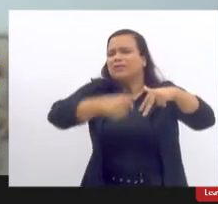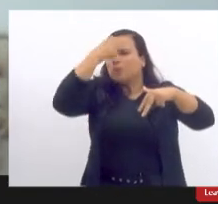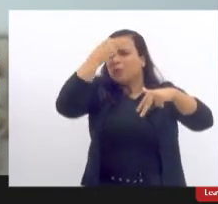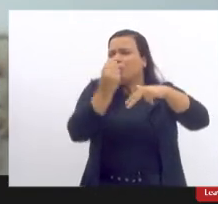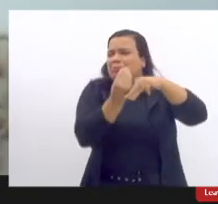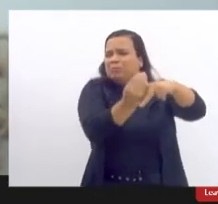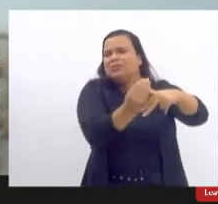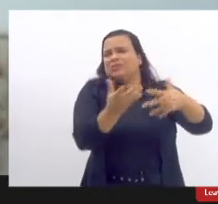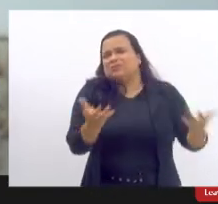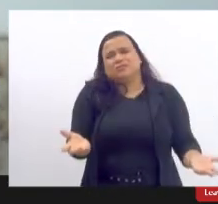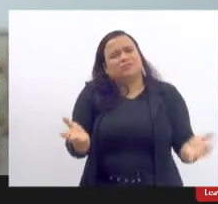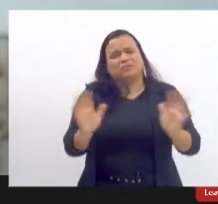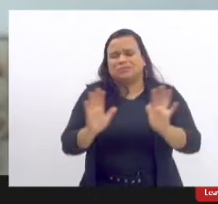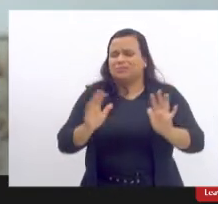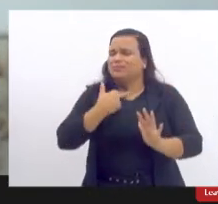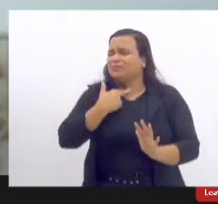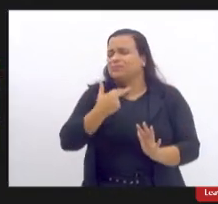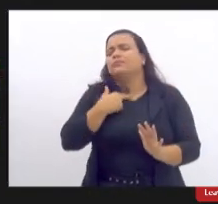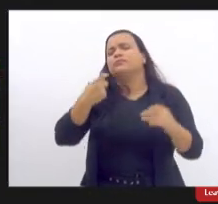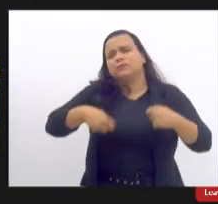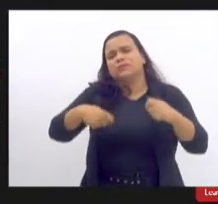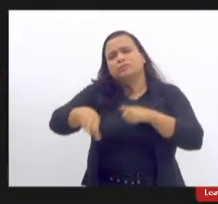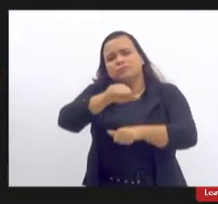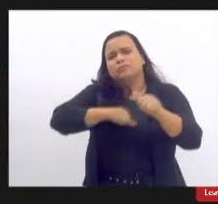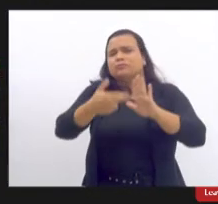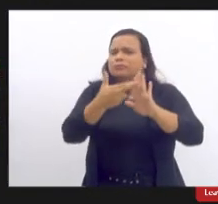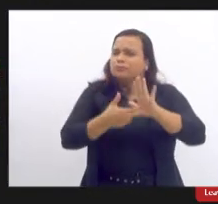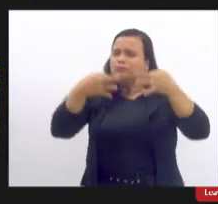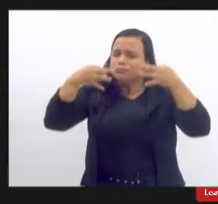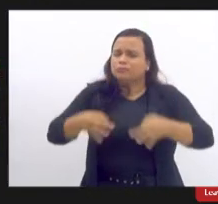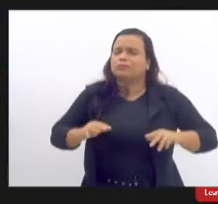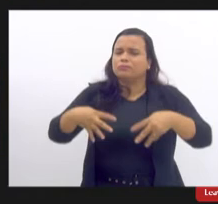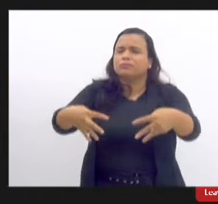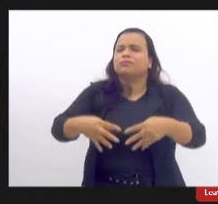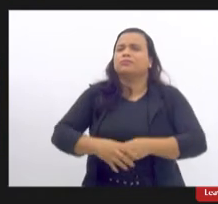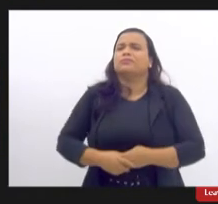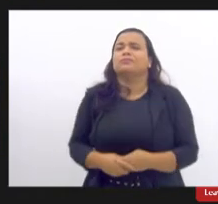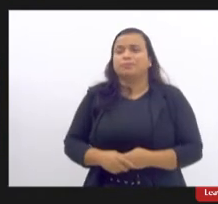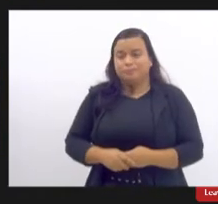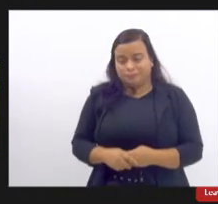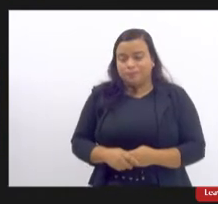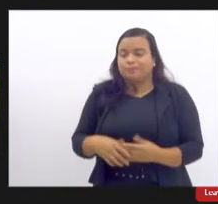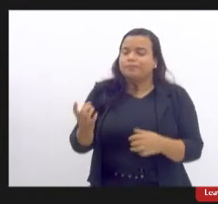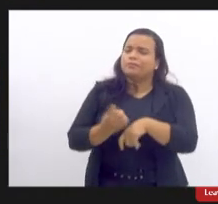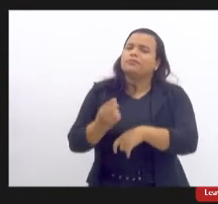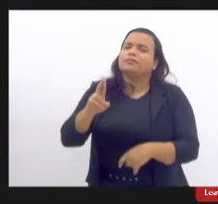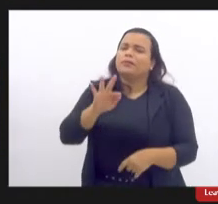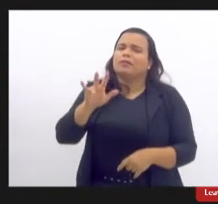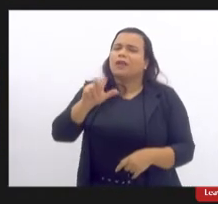regulamentação possível bom era isso Joana doutora Flávia Nascimento para comentar